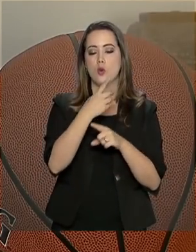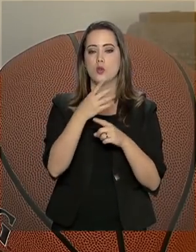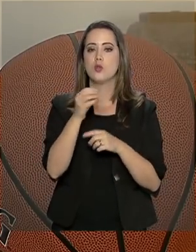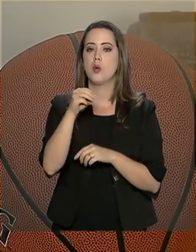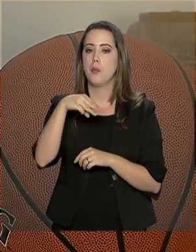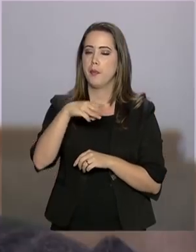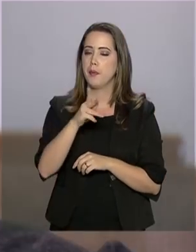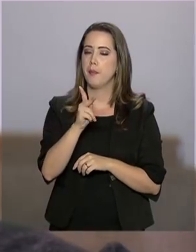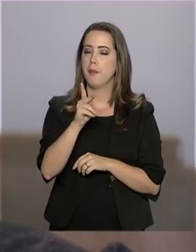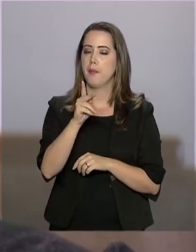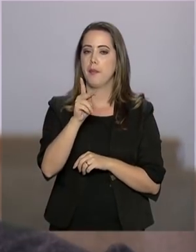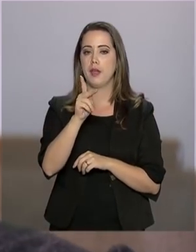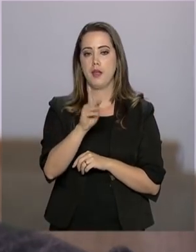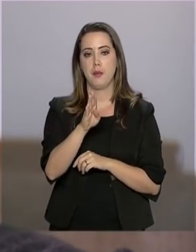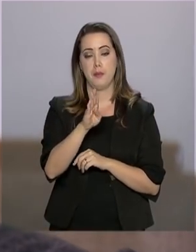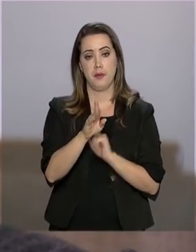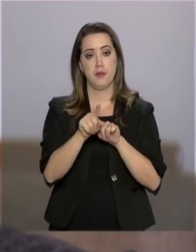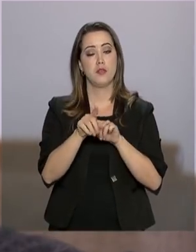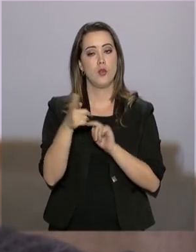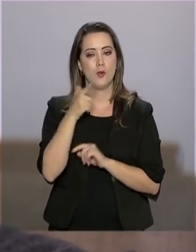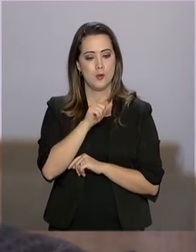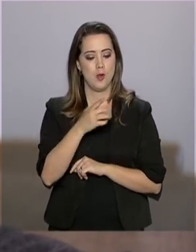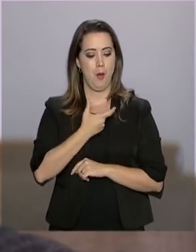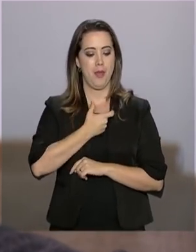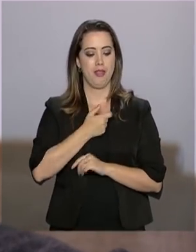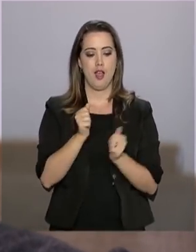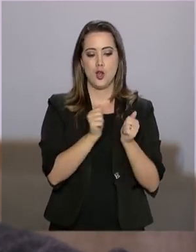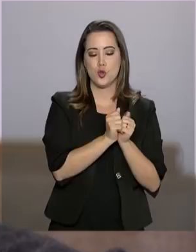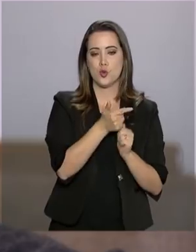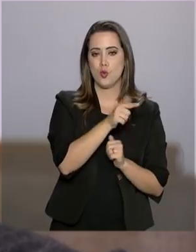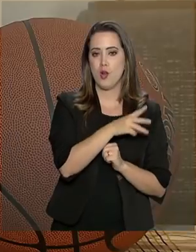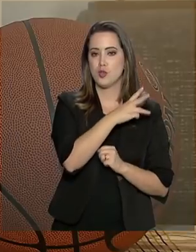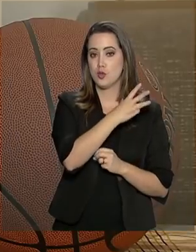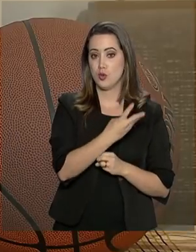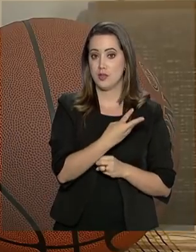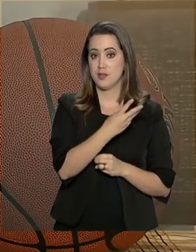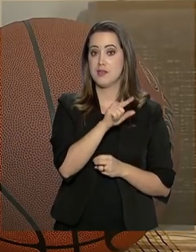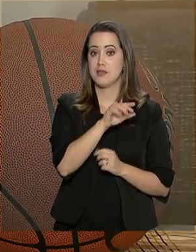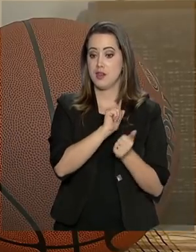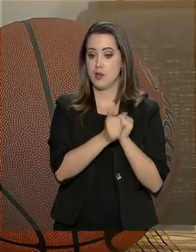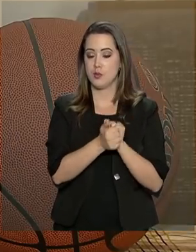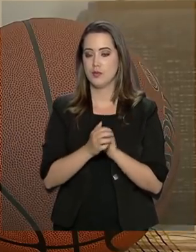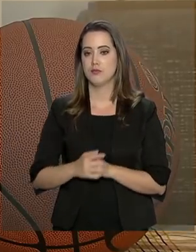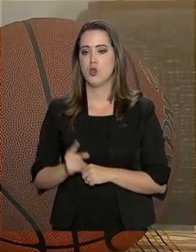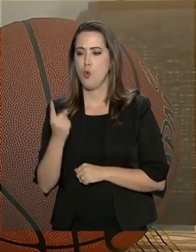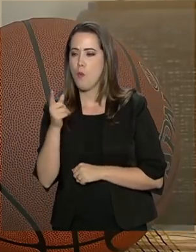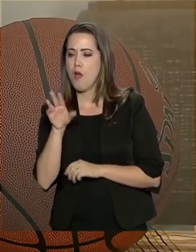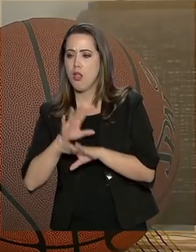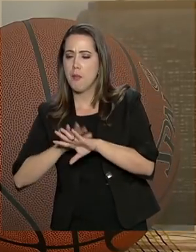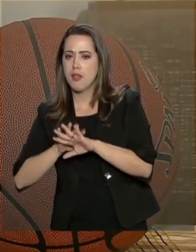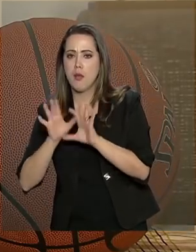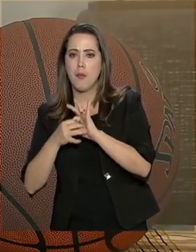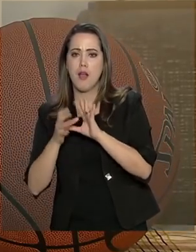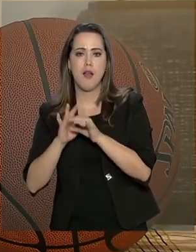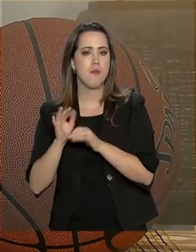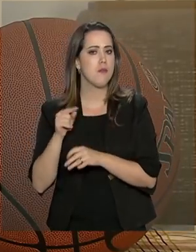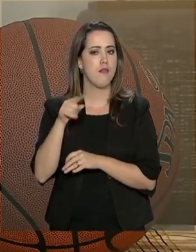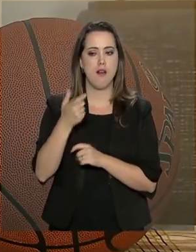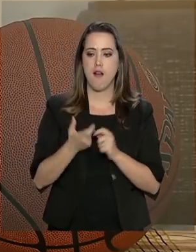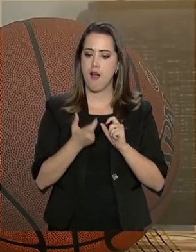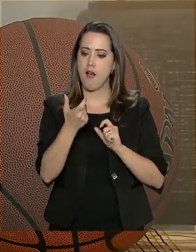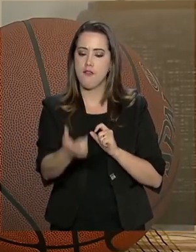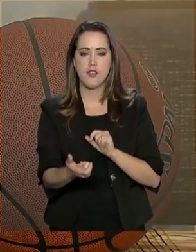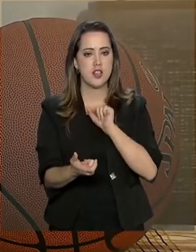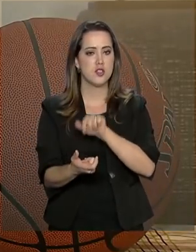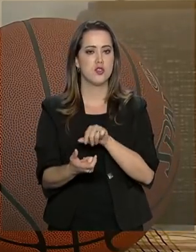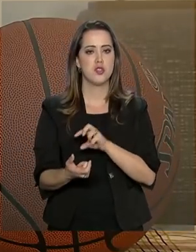UBMEP e conquistar uma medalha para somar as que já tem no esporte. É a medalha da UBMEP. Vai ser a medalha que vai ficar na frente. Vai